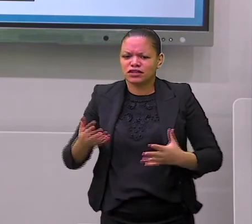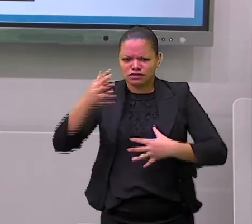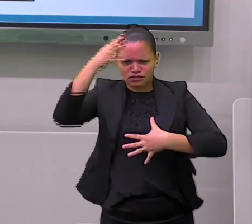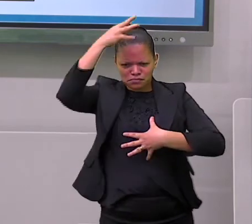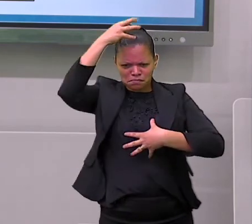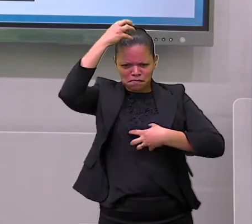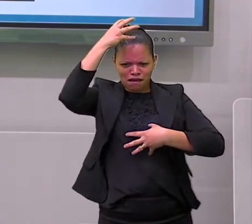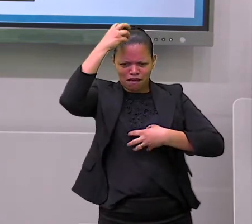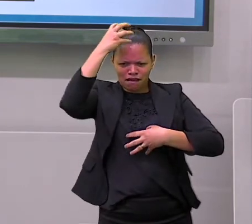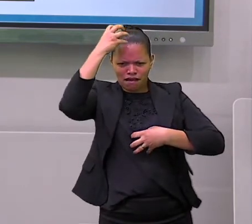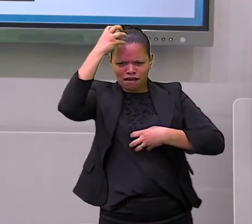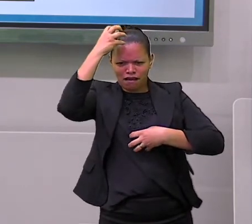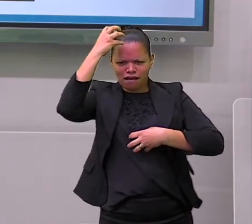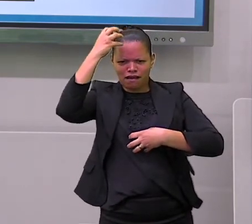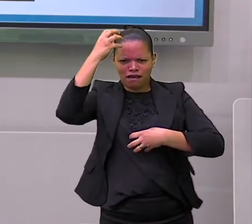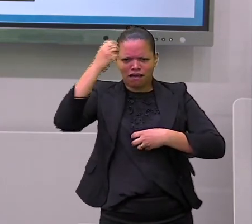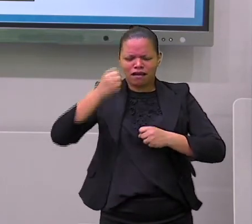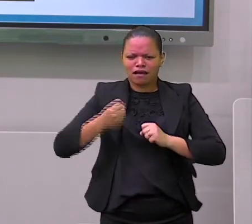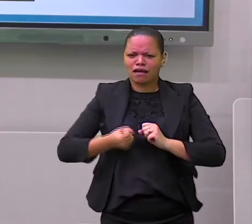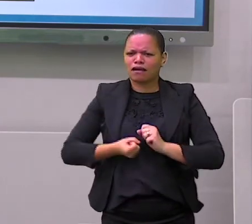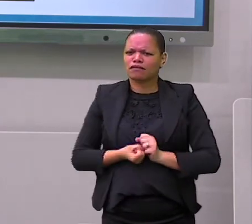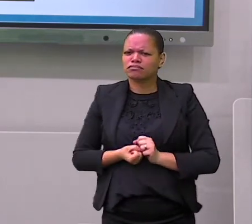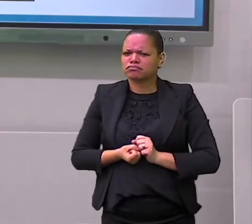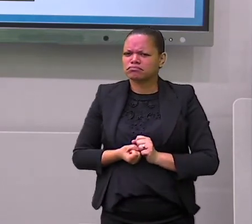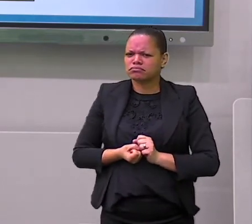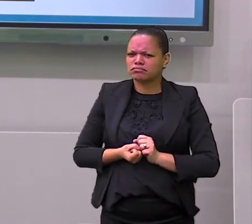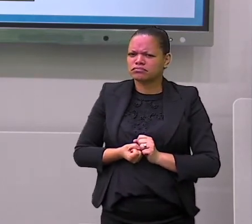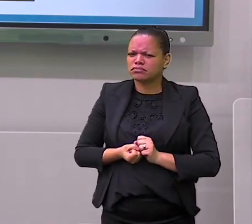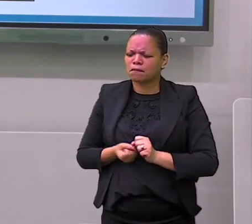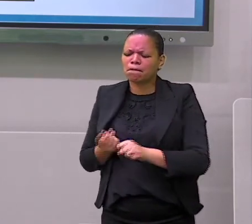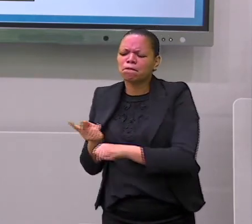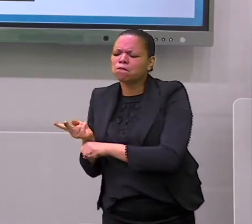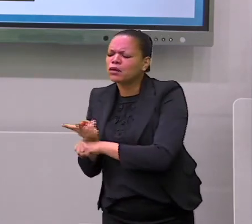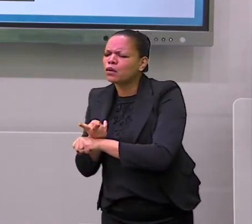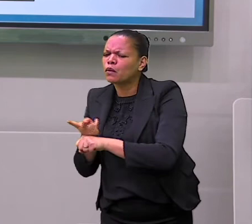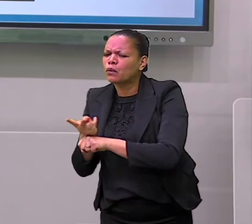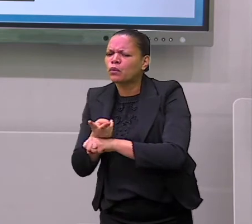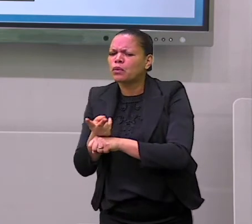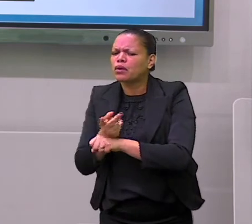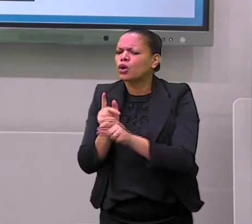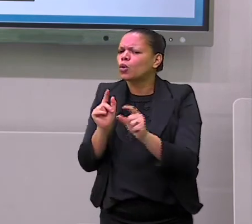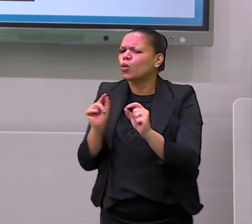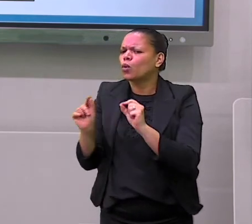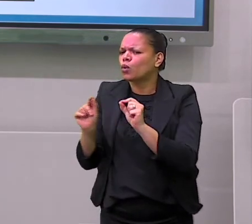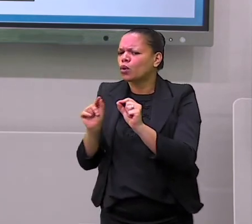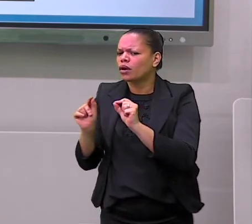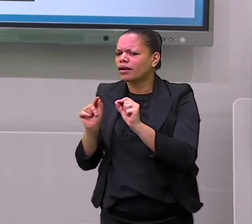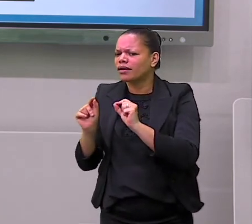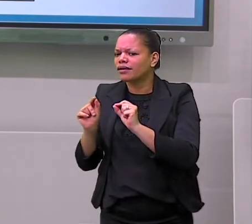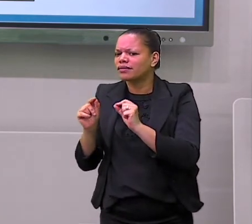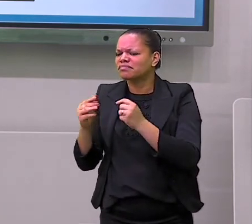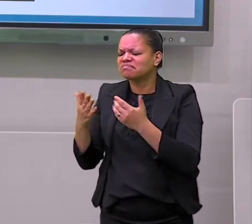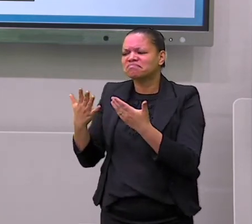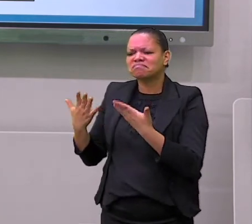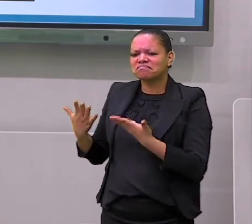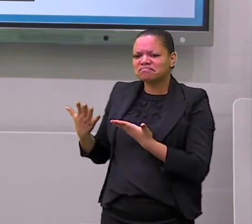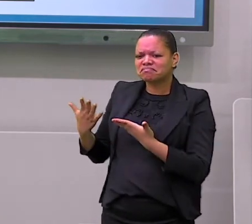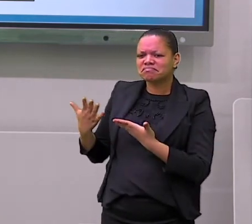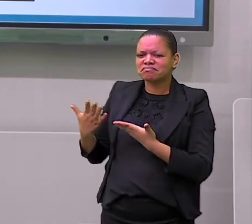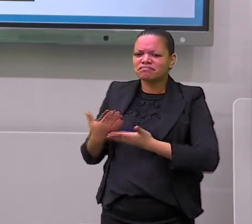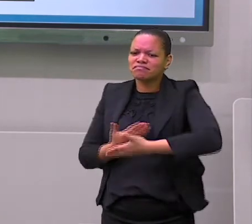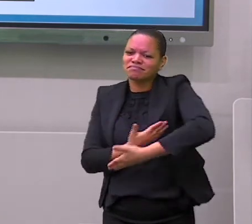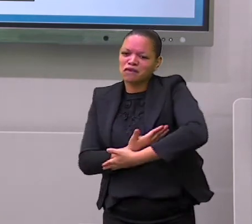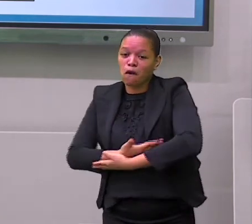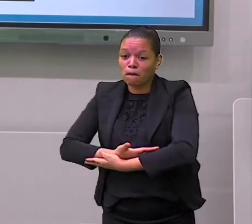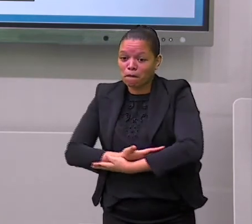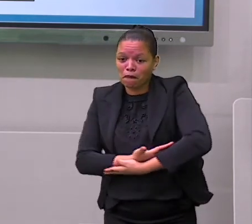procurando ou quebrando alguma coisa para comer? E assim, é a regra, o macaquinho vai